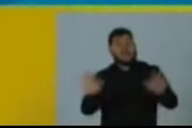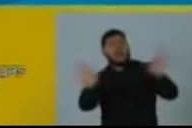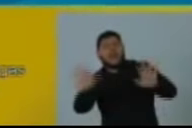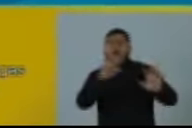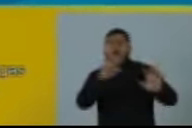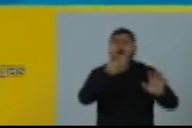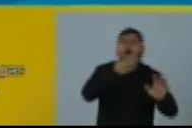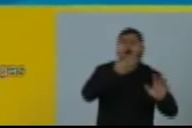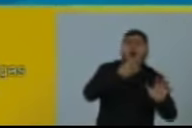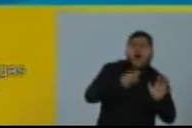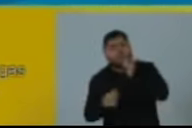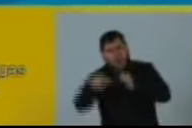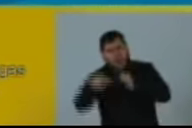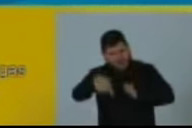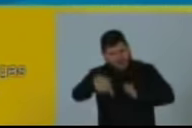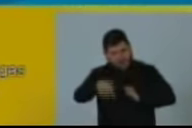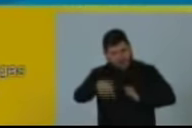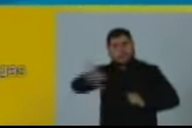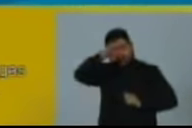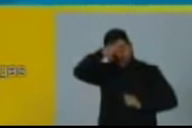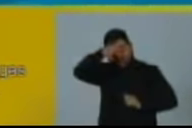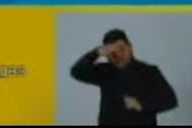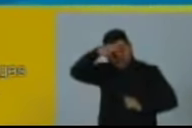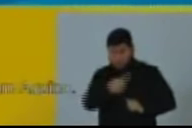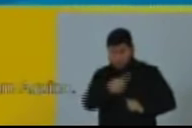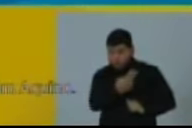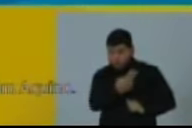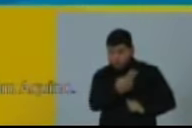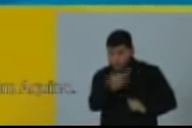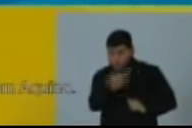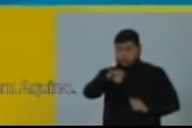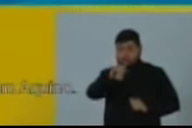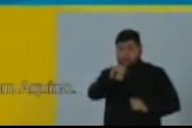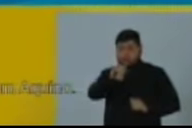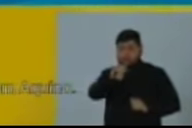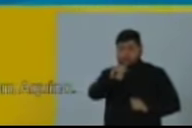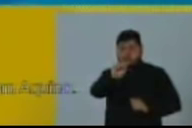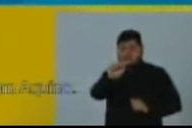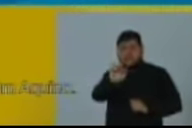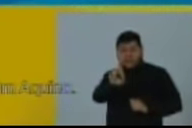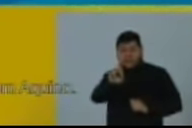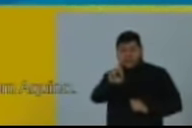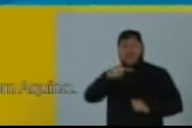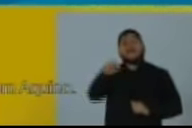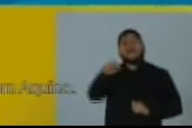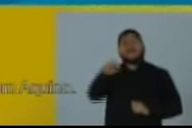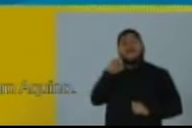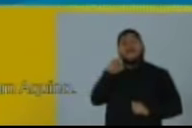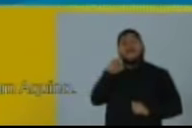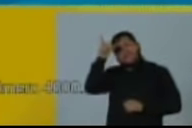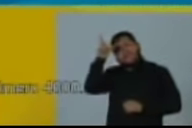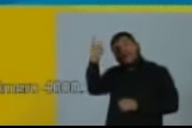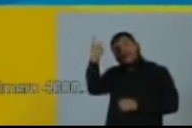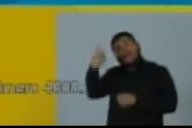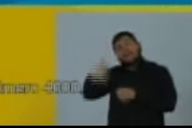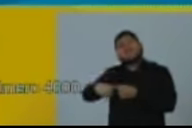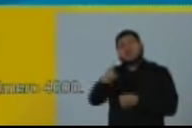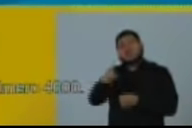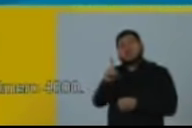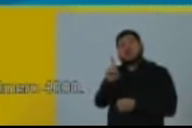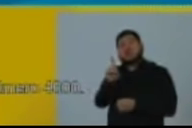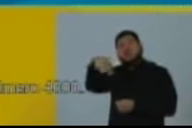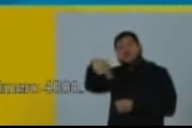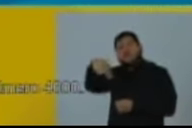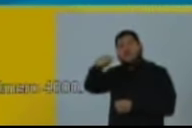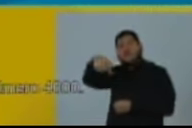Olá, amigos e minhas amigas do estado de Mato Grosso. Eu sou o Josair Lopes, ex-prefeito de Dom Aquino, candidato a deputado